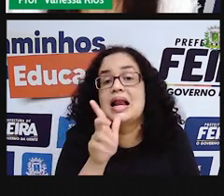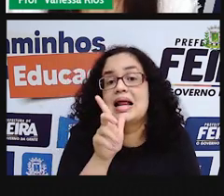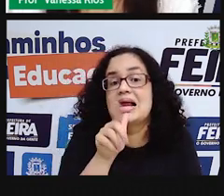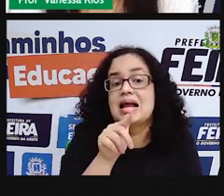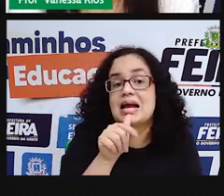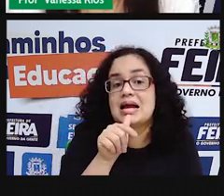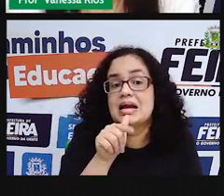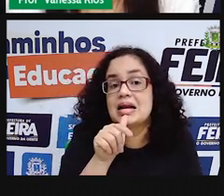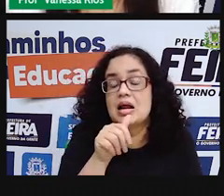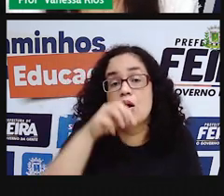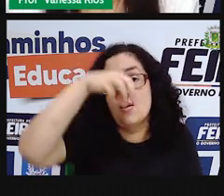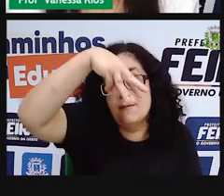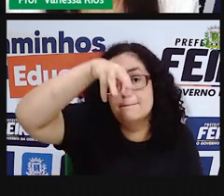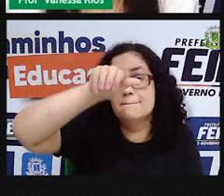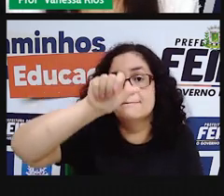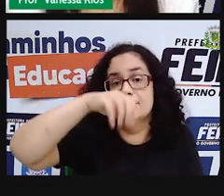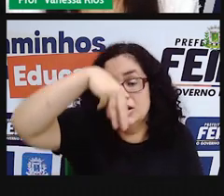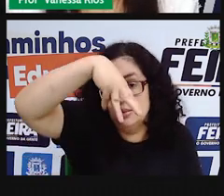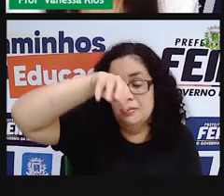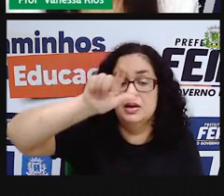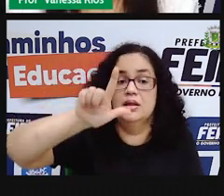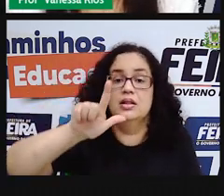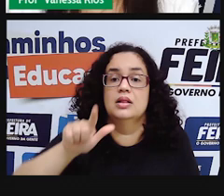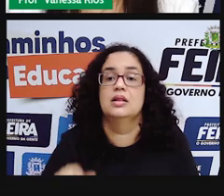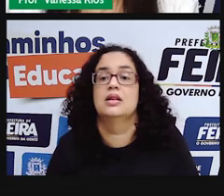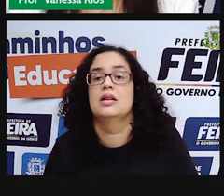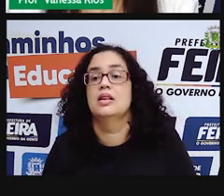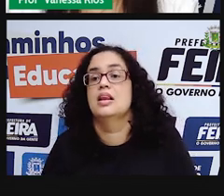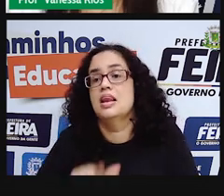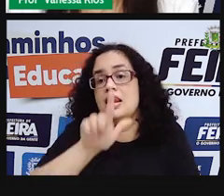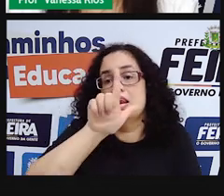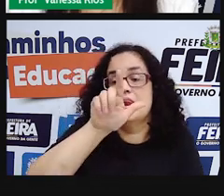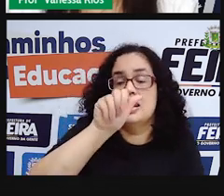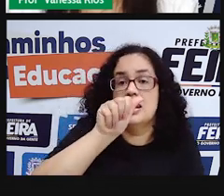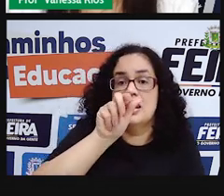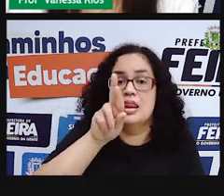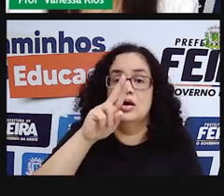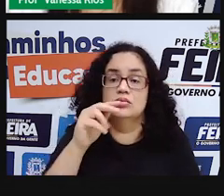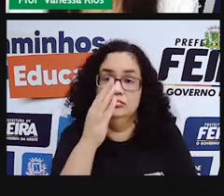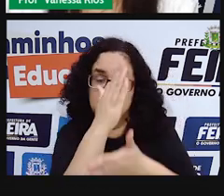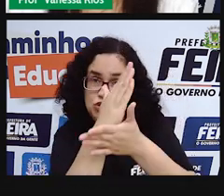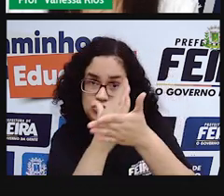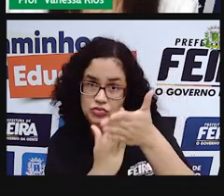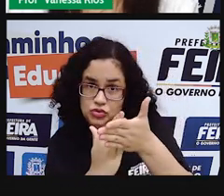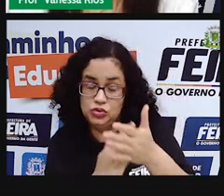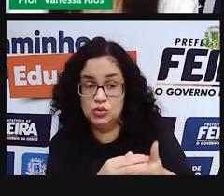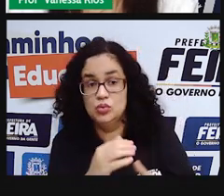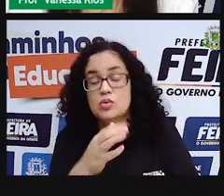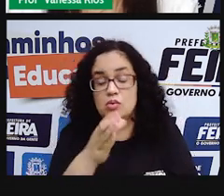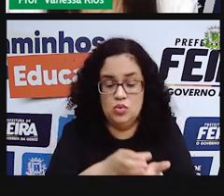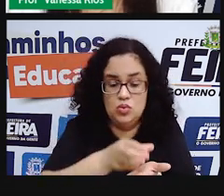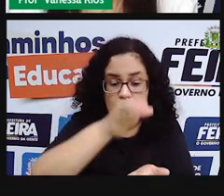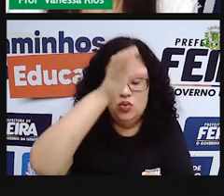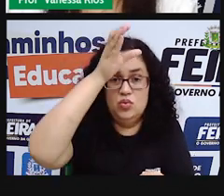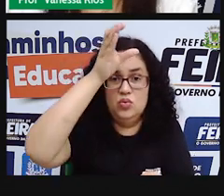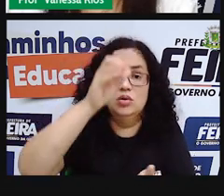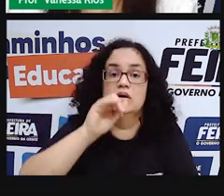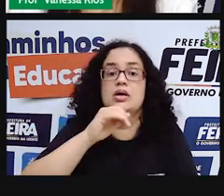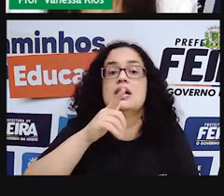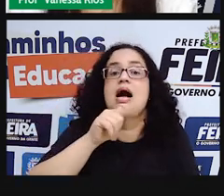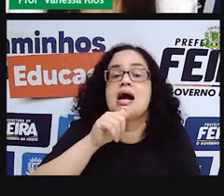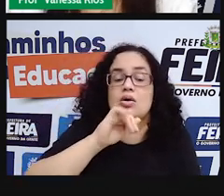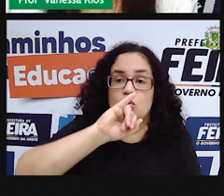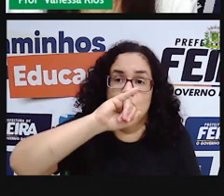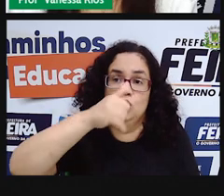mililitro. Laura repartiu igualmente uma jarra de 1,5 litros. Isso quer dizer aí um